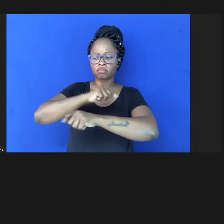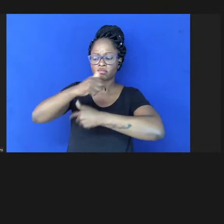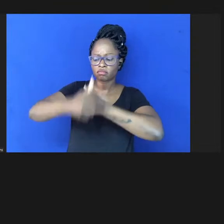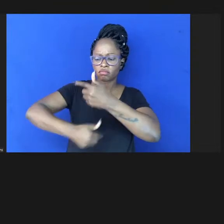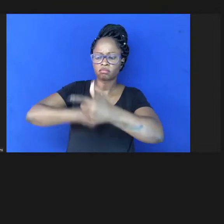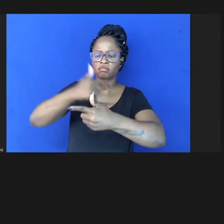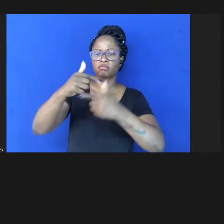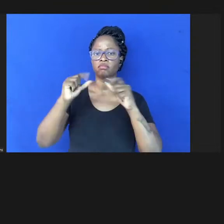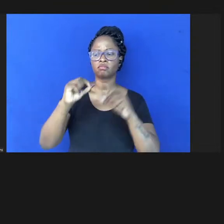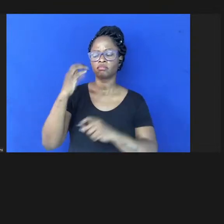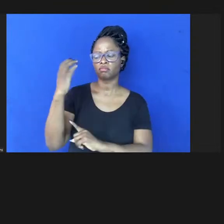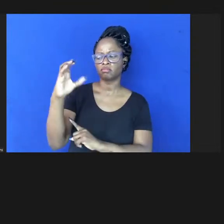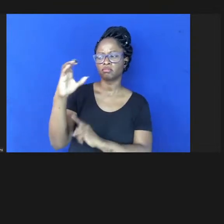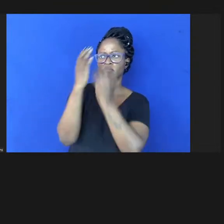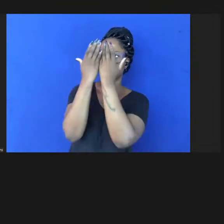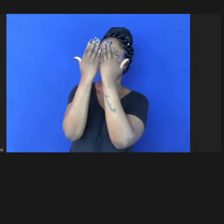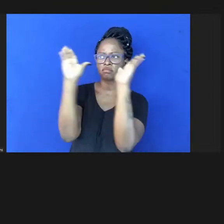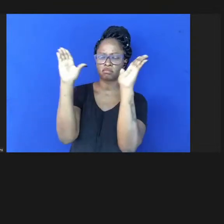ciência aberta